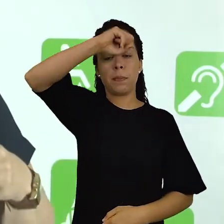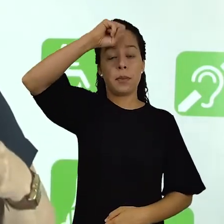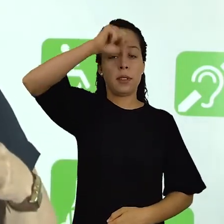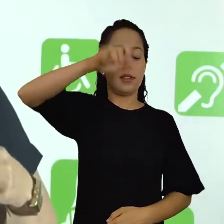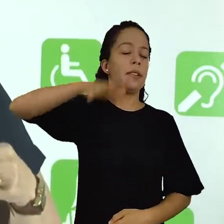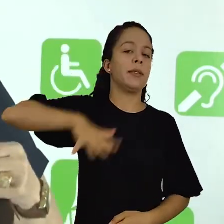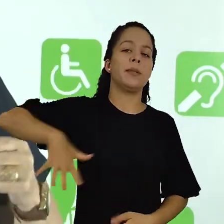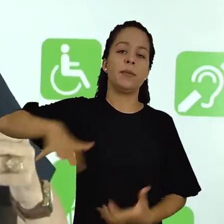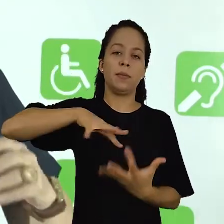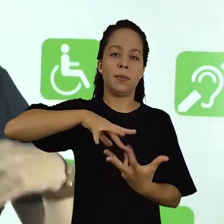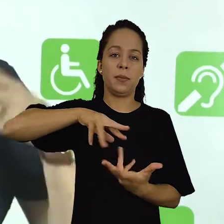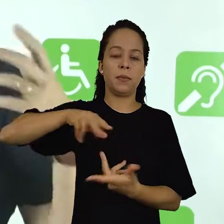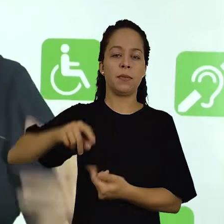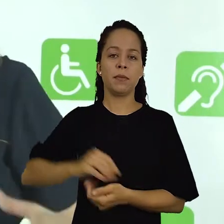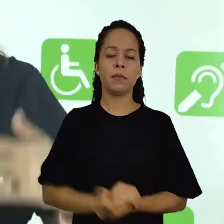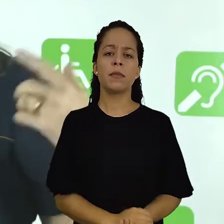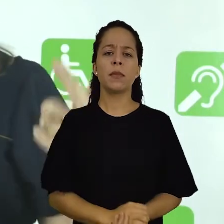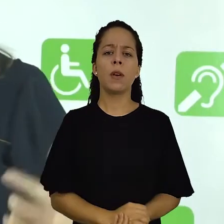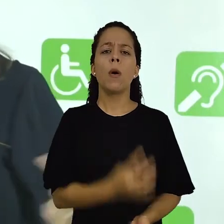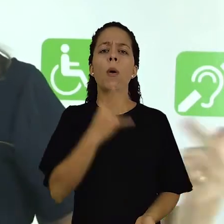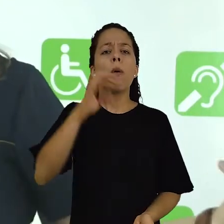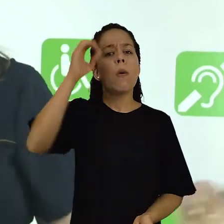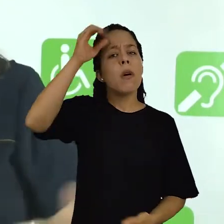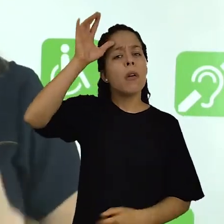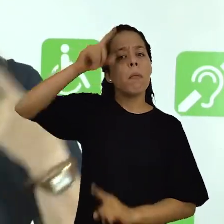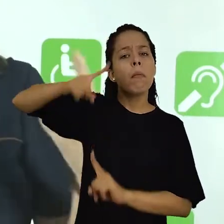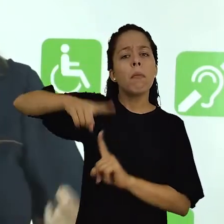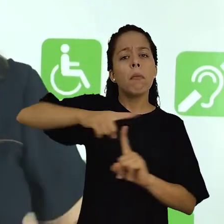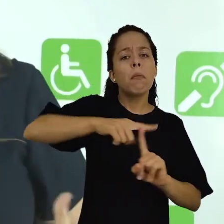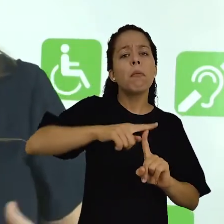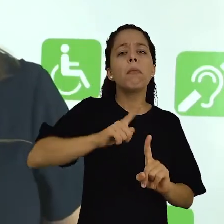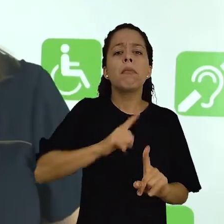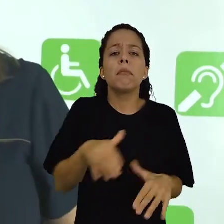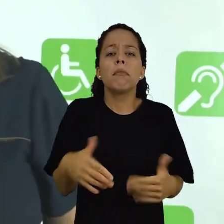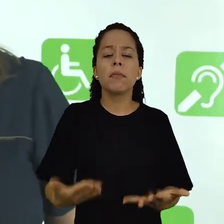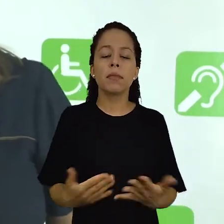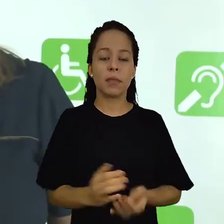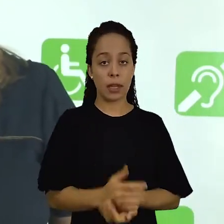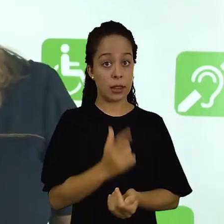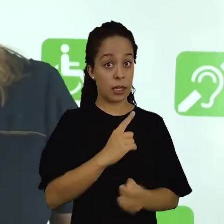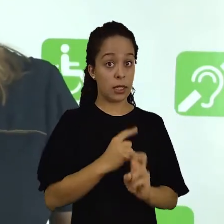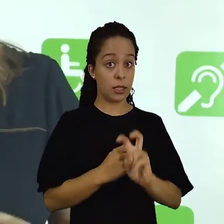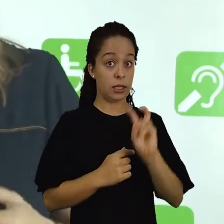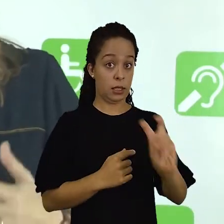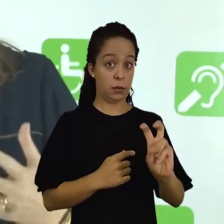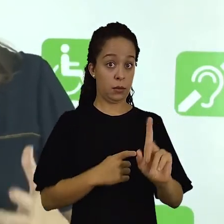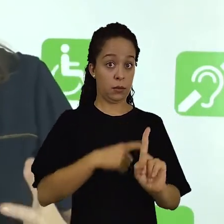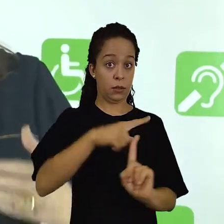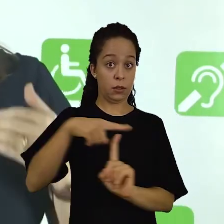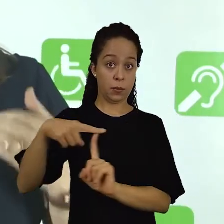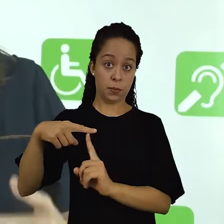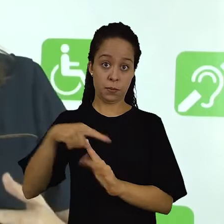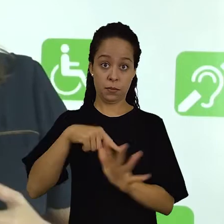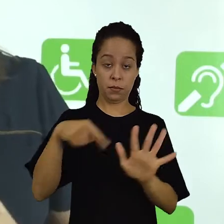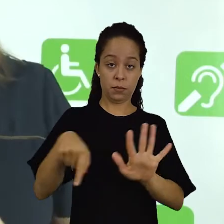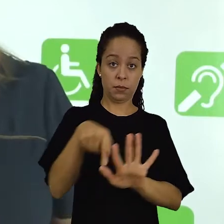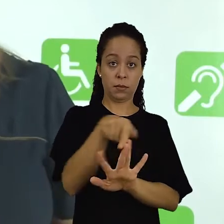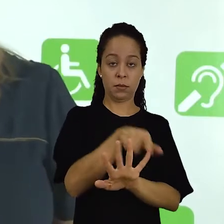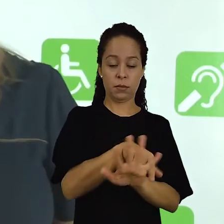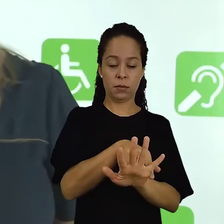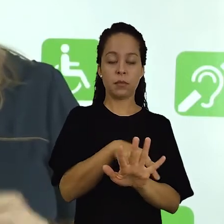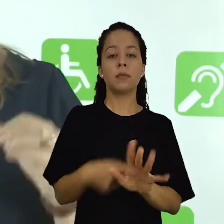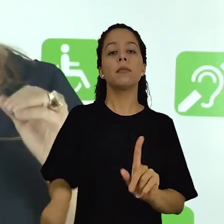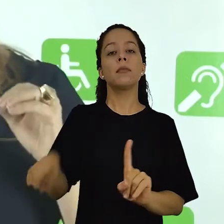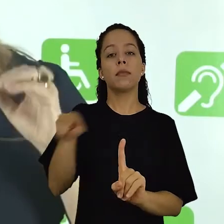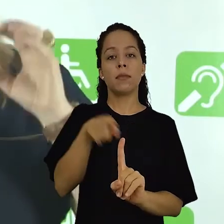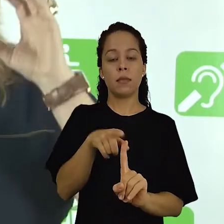a ampliação do conhecimento de todo o mundo. Quais são os tipos de conhecimento que nós